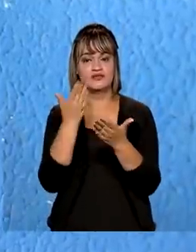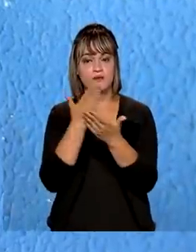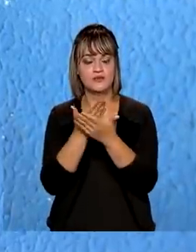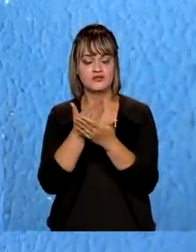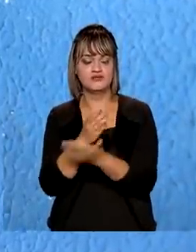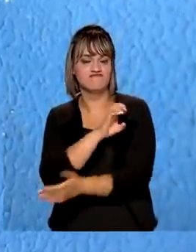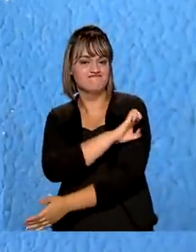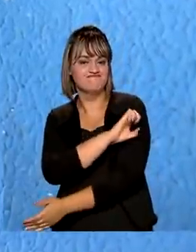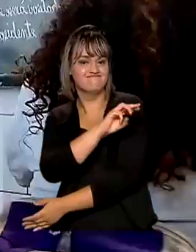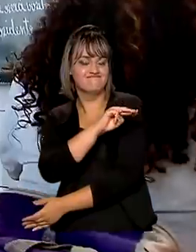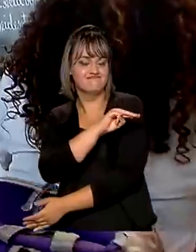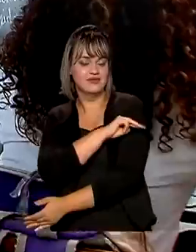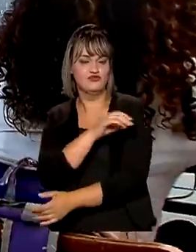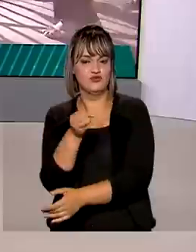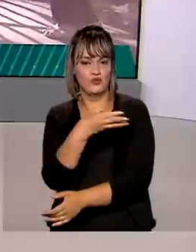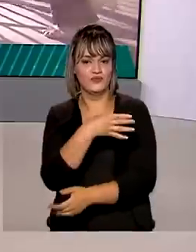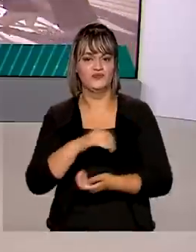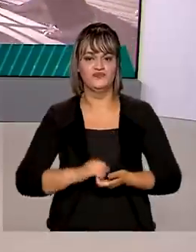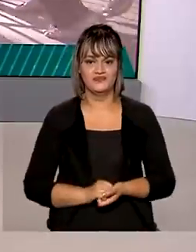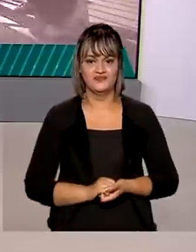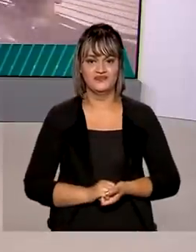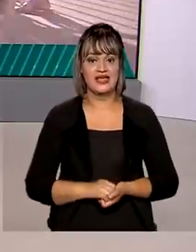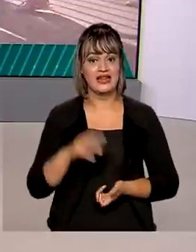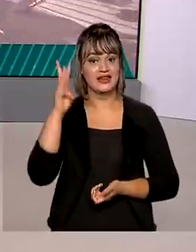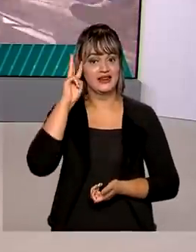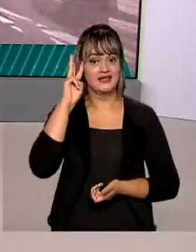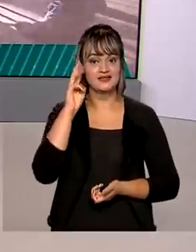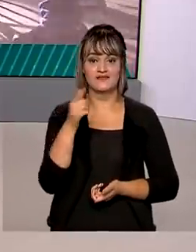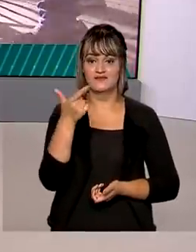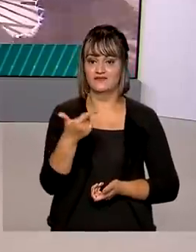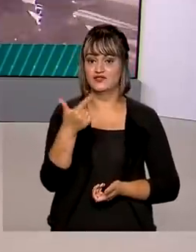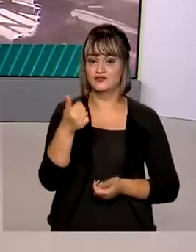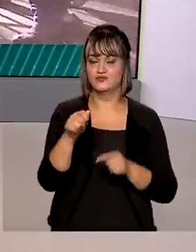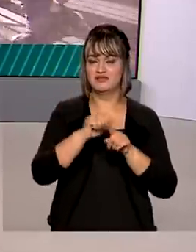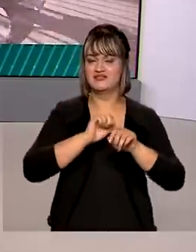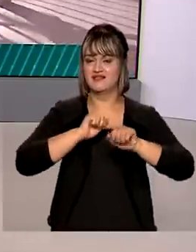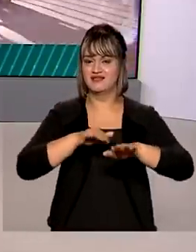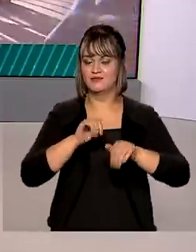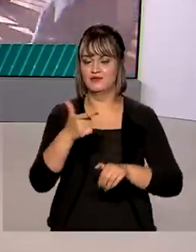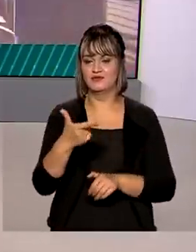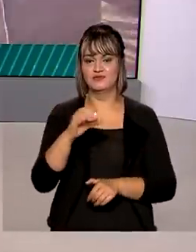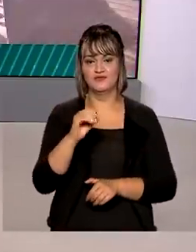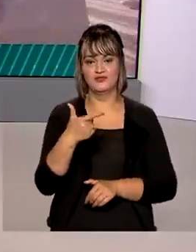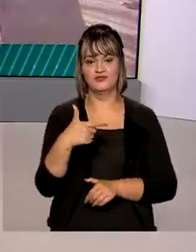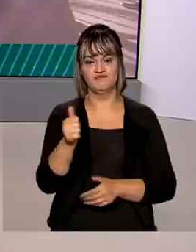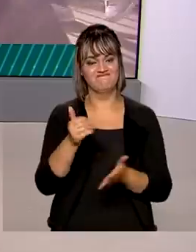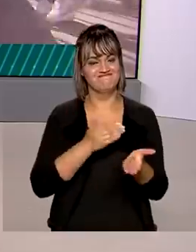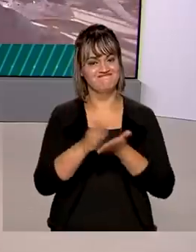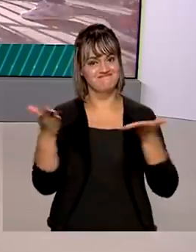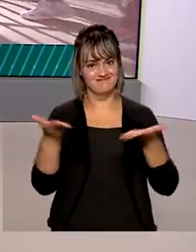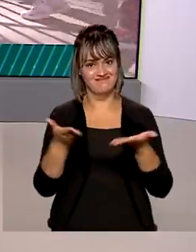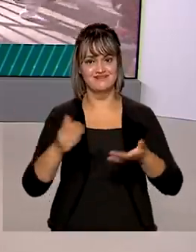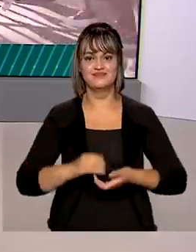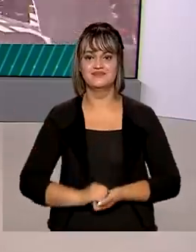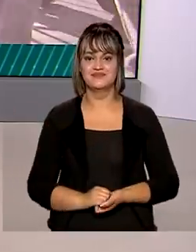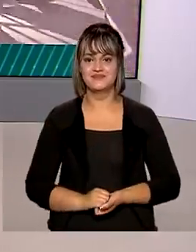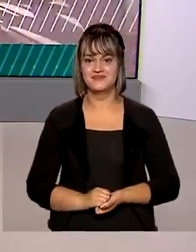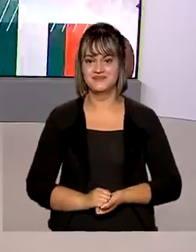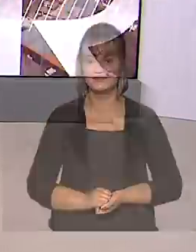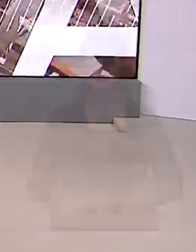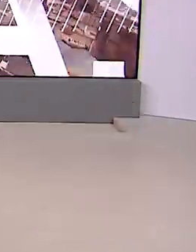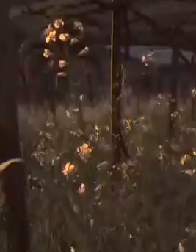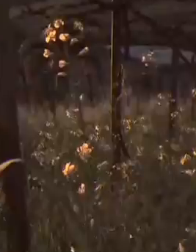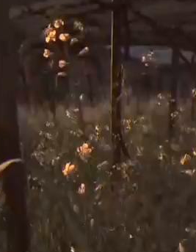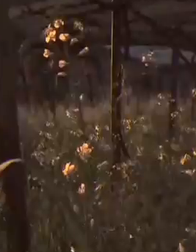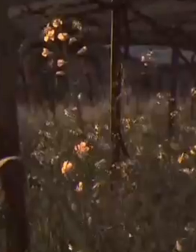implantar o novo ensino médio. Terça-feira, 21 de setembro de 2021, o Brasil em Dia está começando.